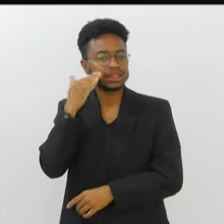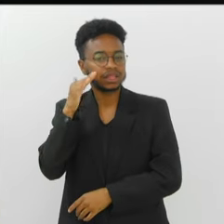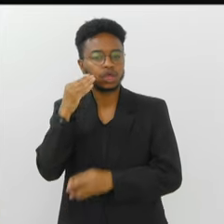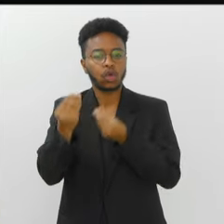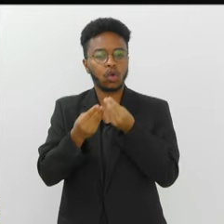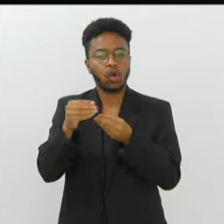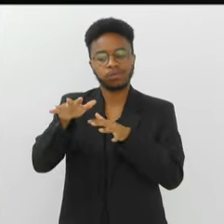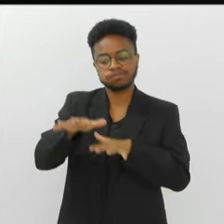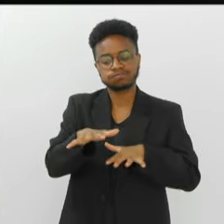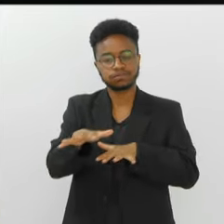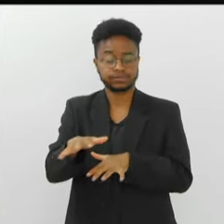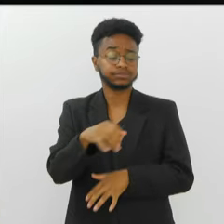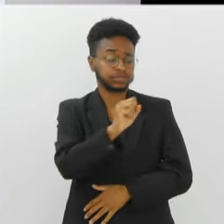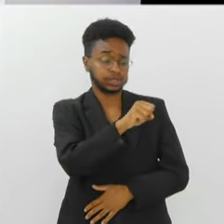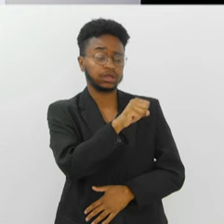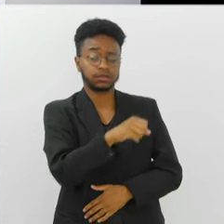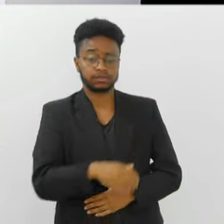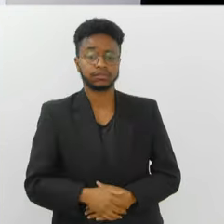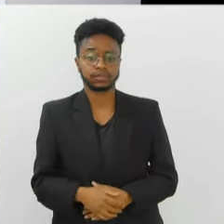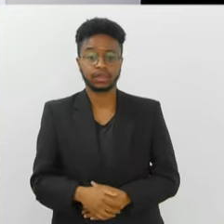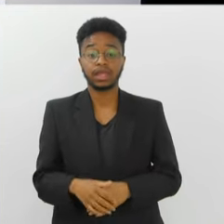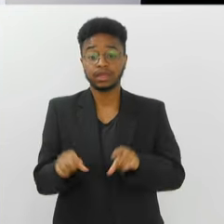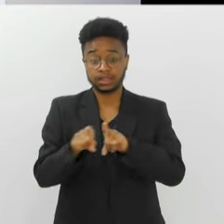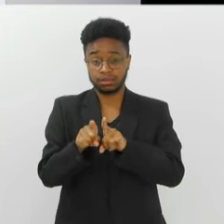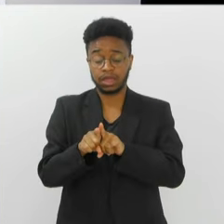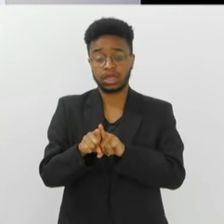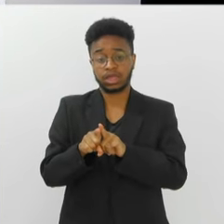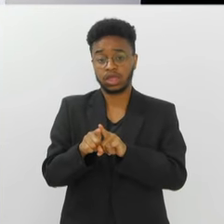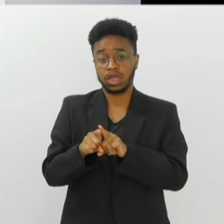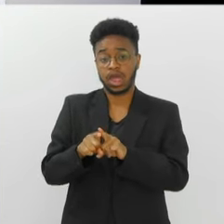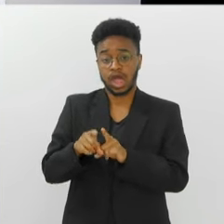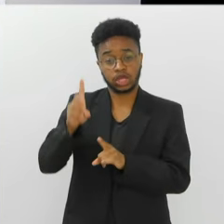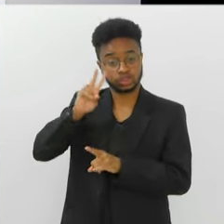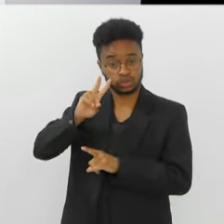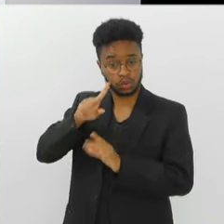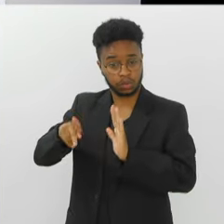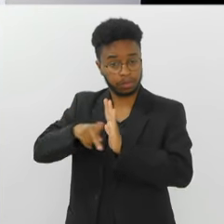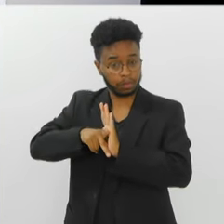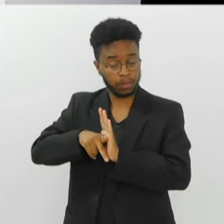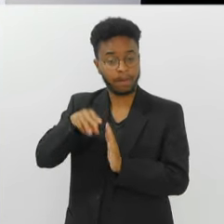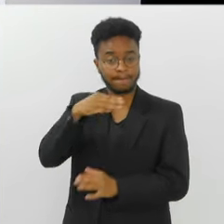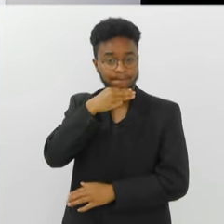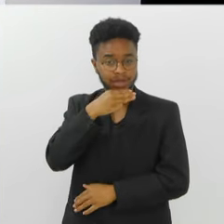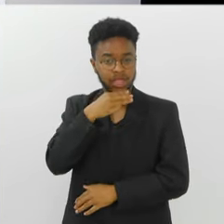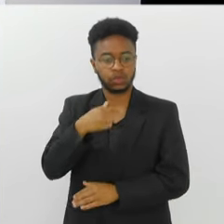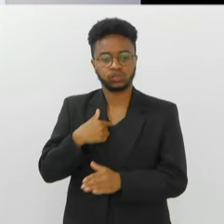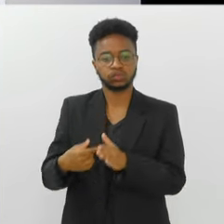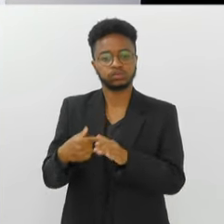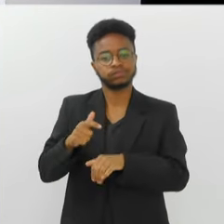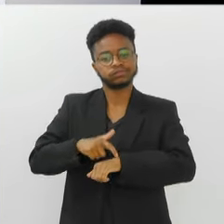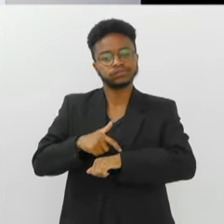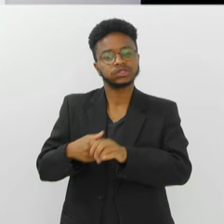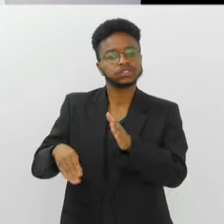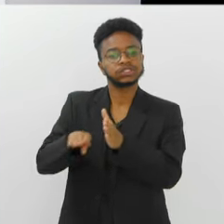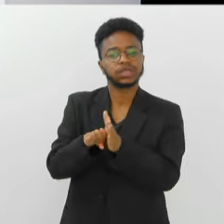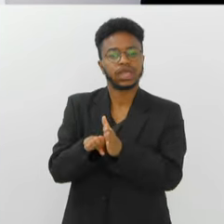entender ali na Avenida? Sim, sim. Inclusive esse enredo da Mangueira, né? Quando eu chego na Mangueira, a presidenta